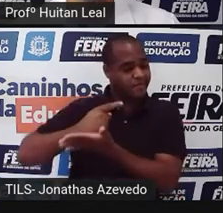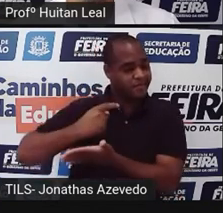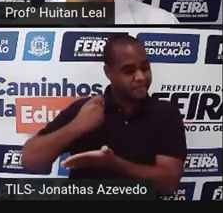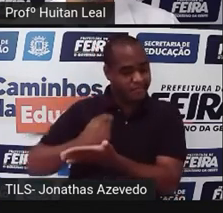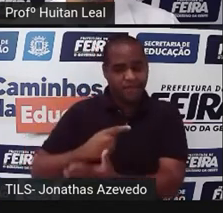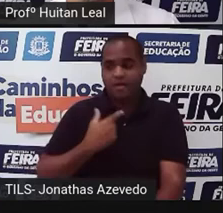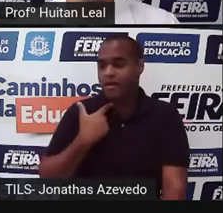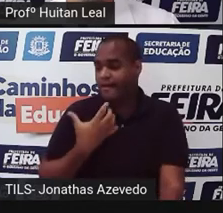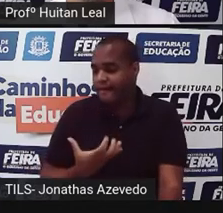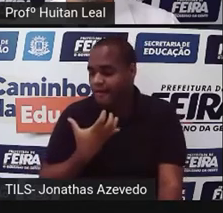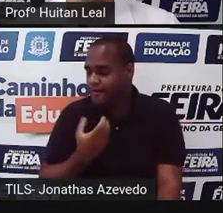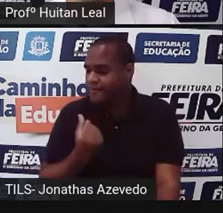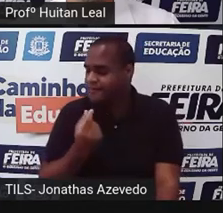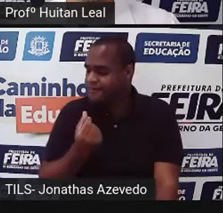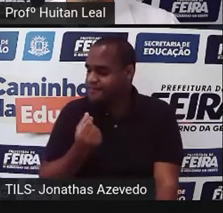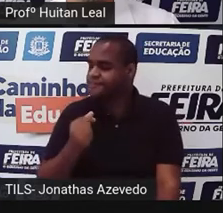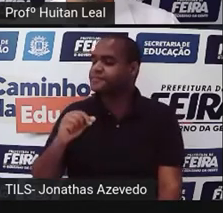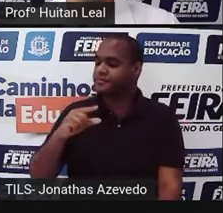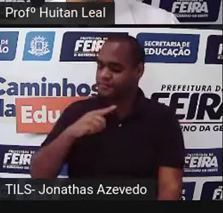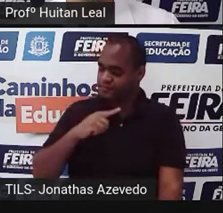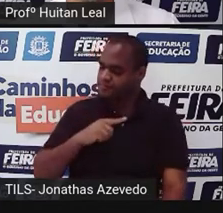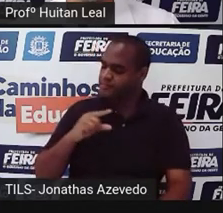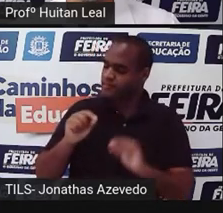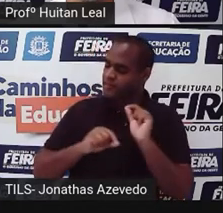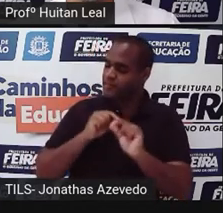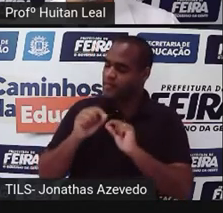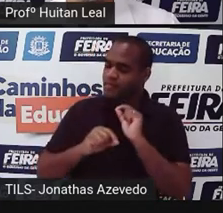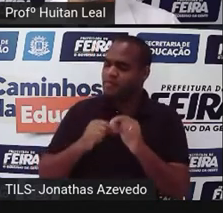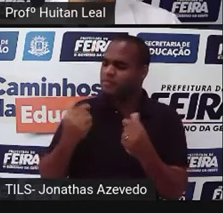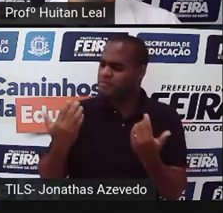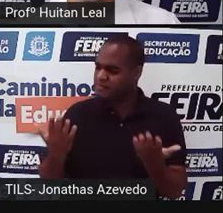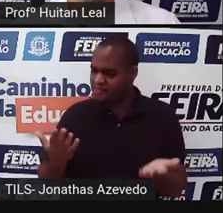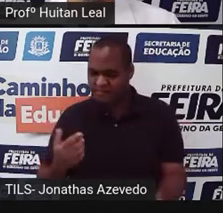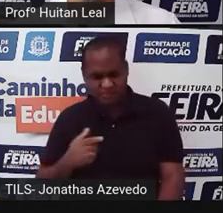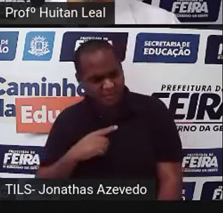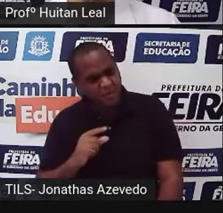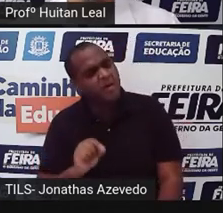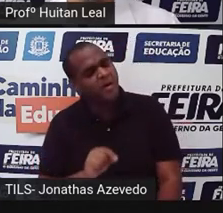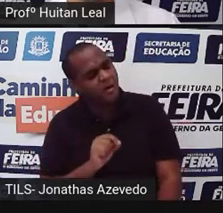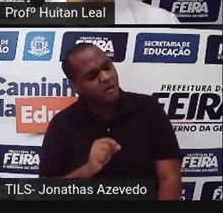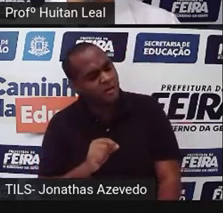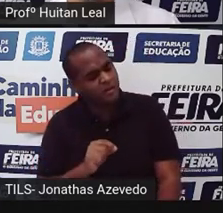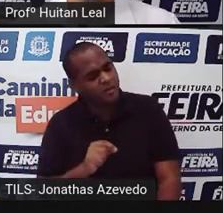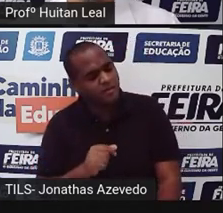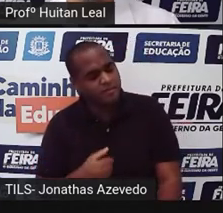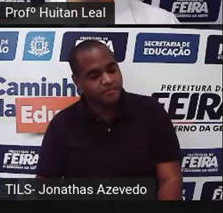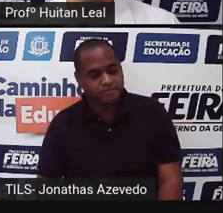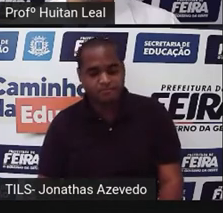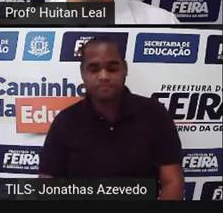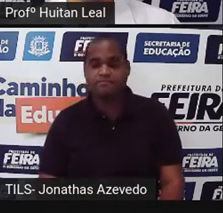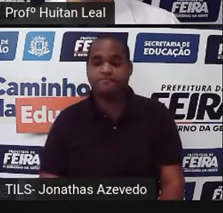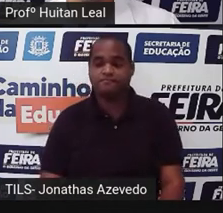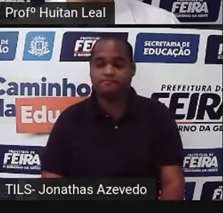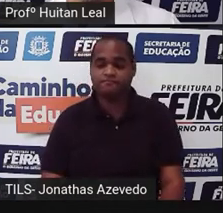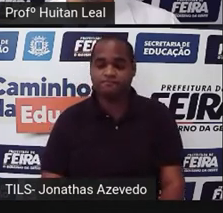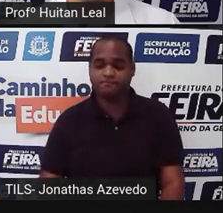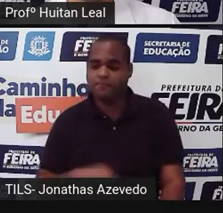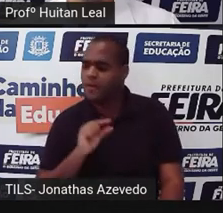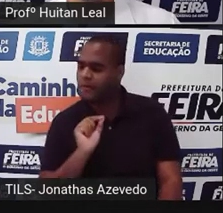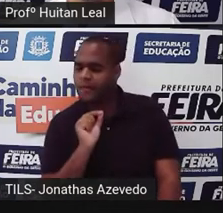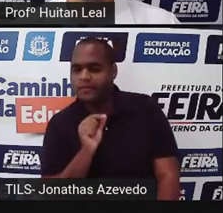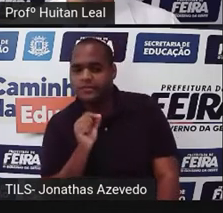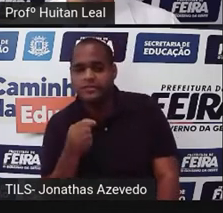dinheiro. O que quer que você... O que quer que eu faça? O que quer você que eu